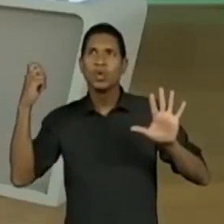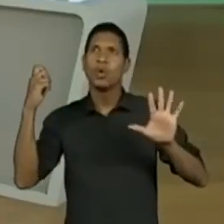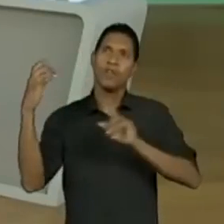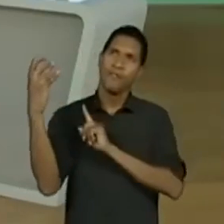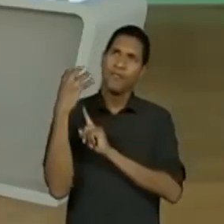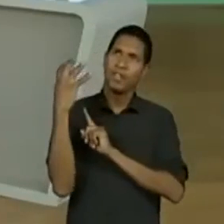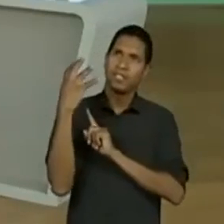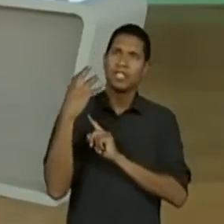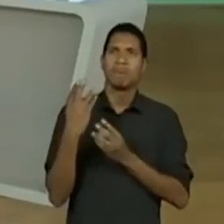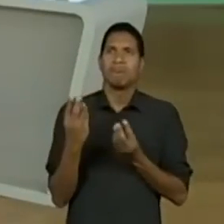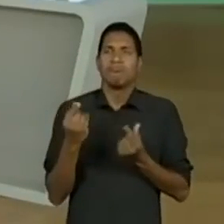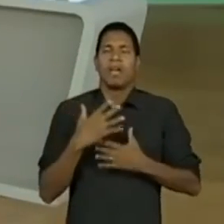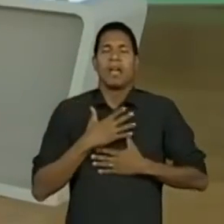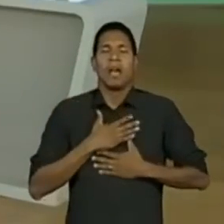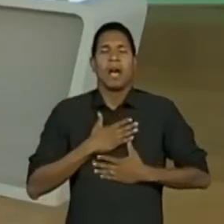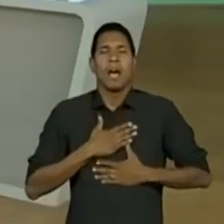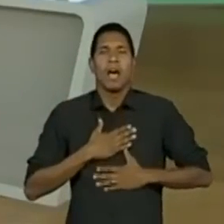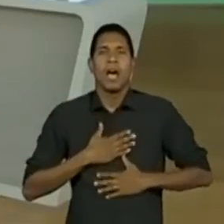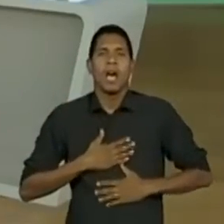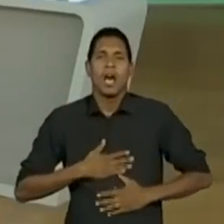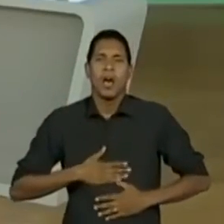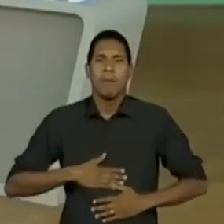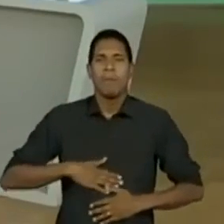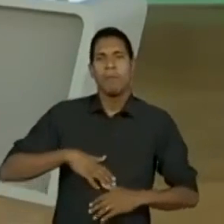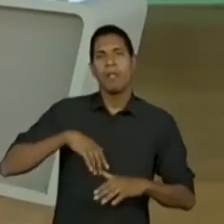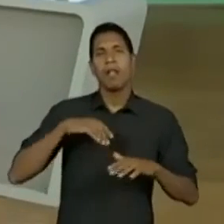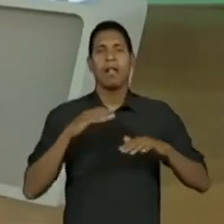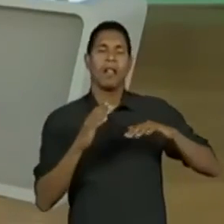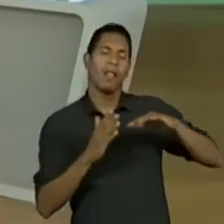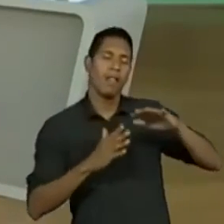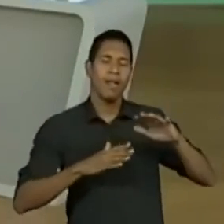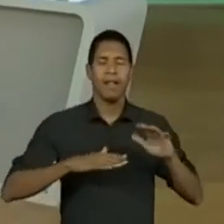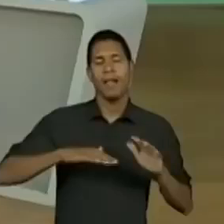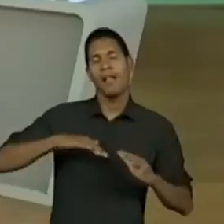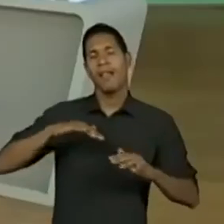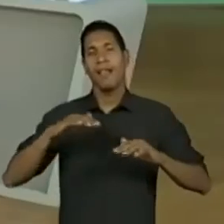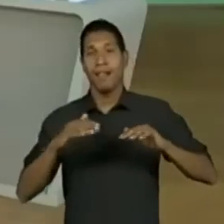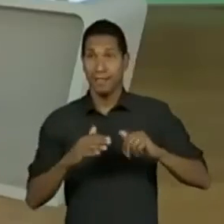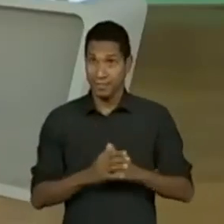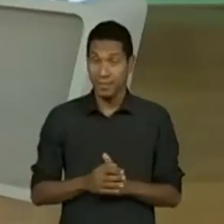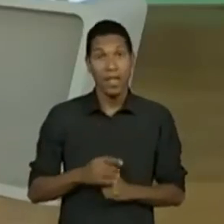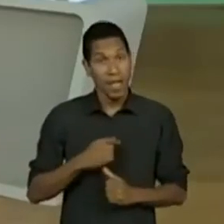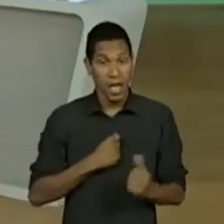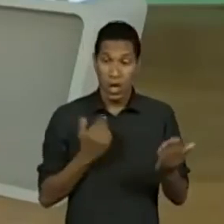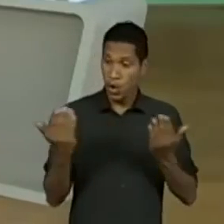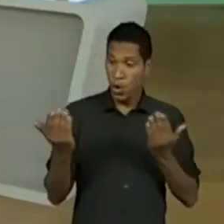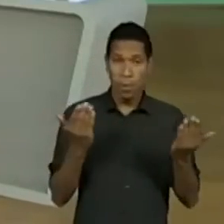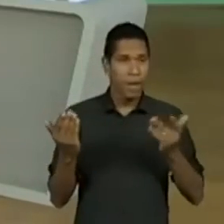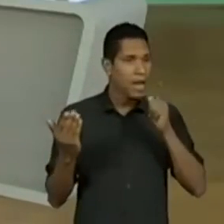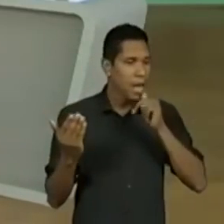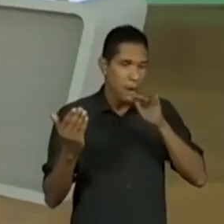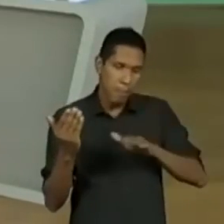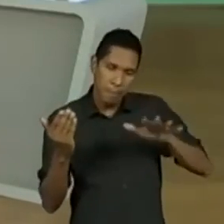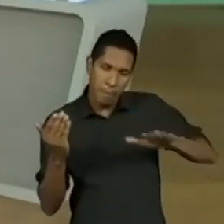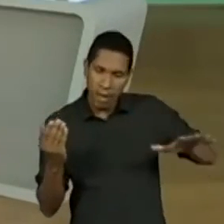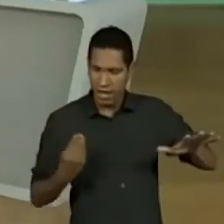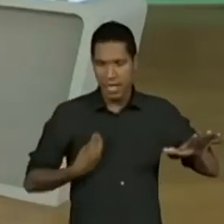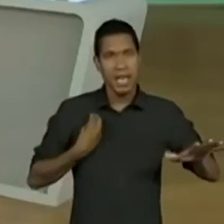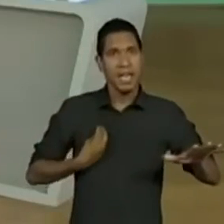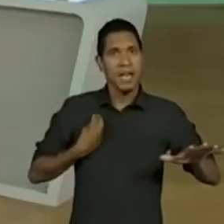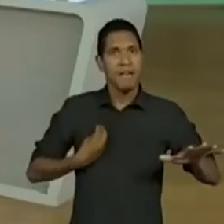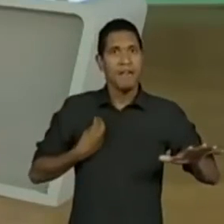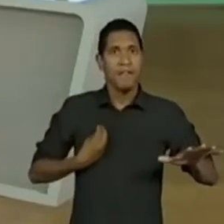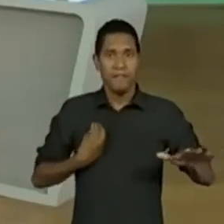que legal, gente! Fala sobre a própria vida. Compara o mar à vida. O mar é exatamente